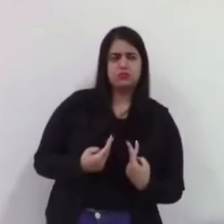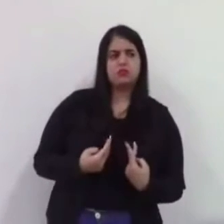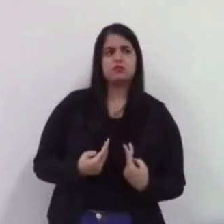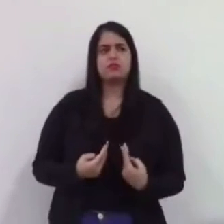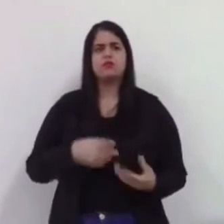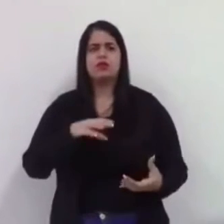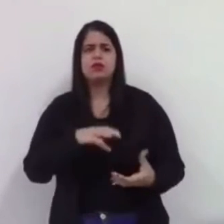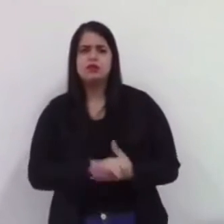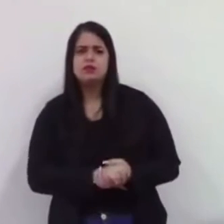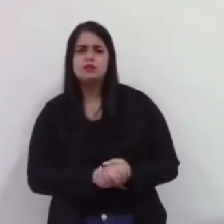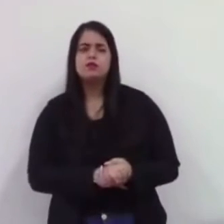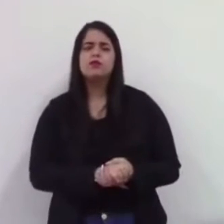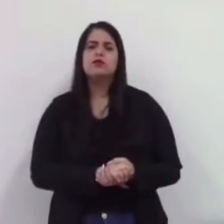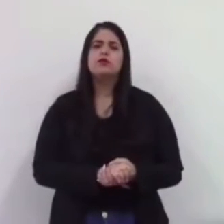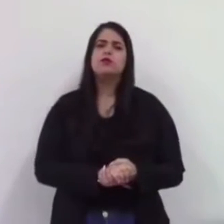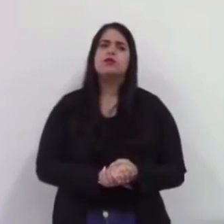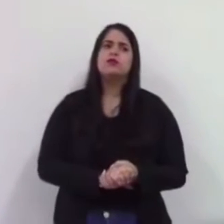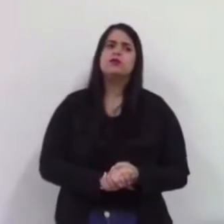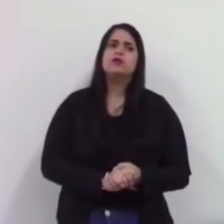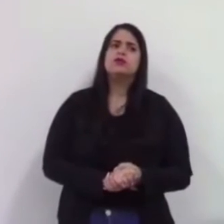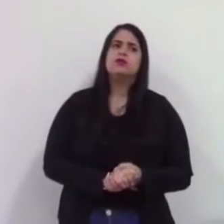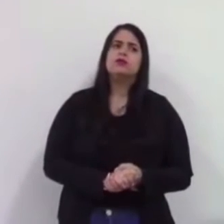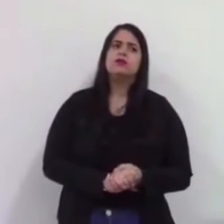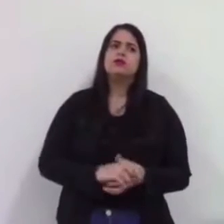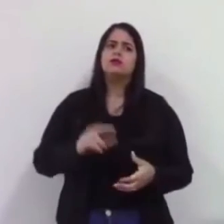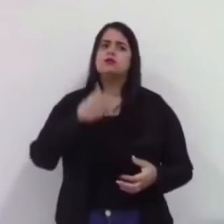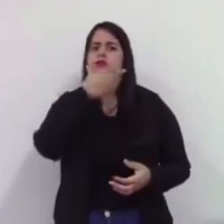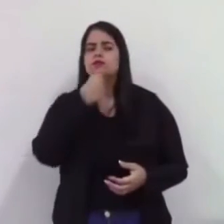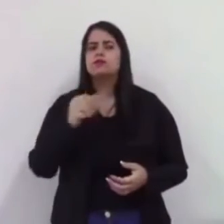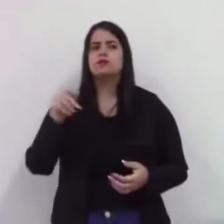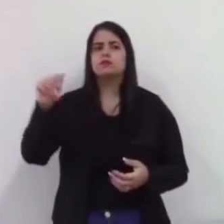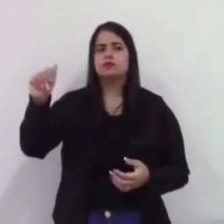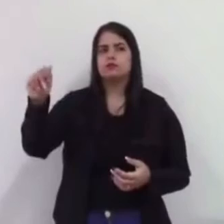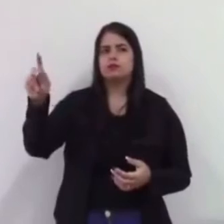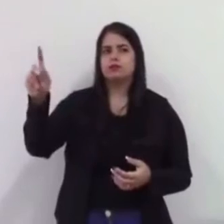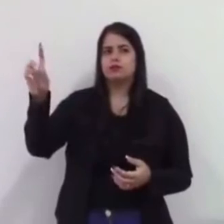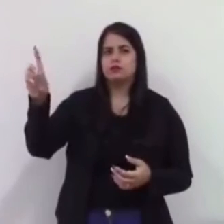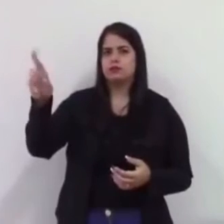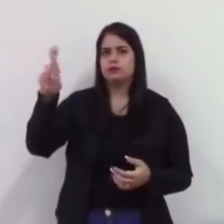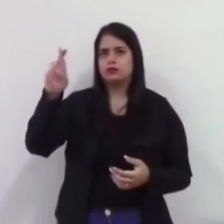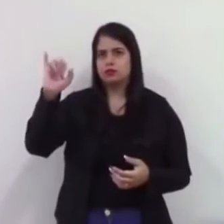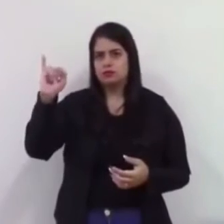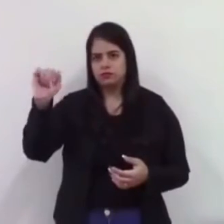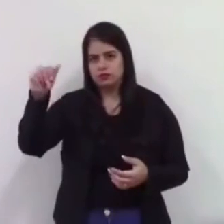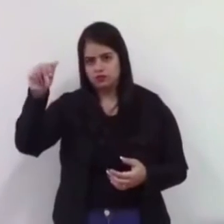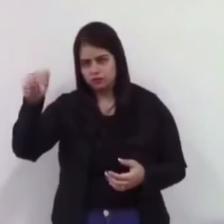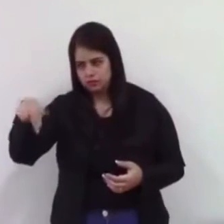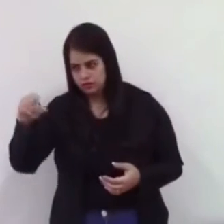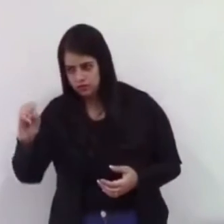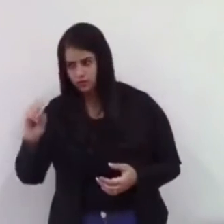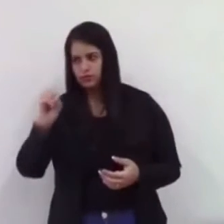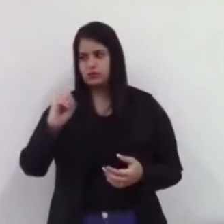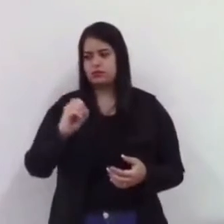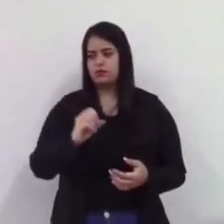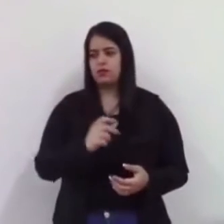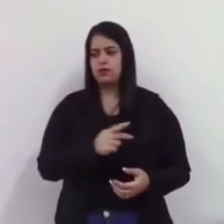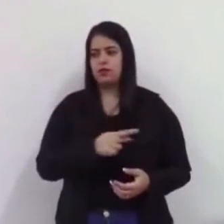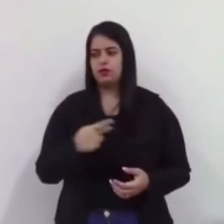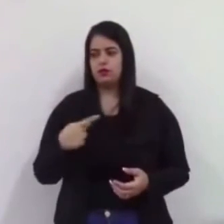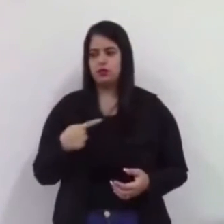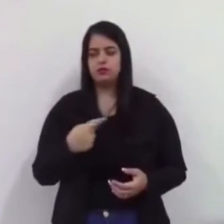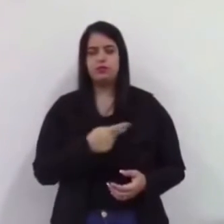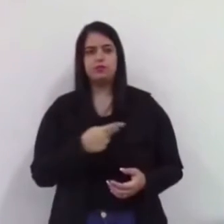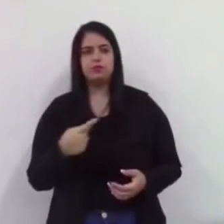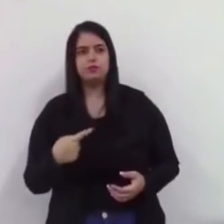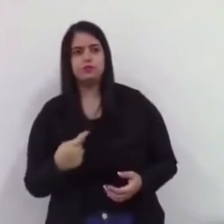a esposa do pastor Adriano, graças a Deus, muita dificuldade, ontem tivemos mais uma cirurgia, hoje já está